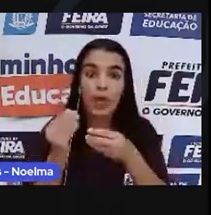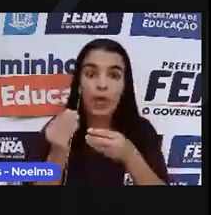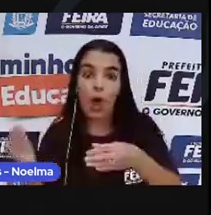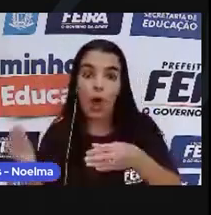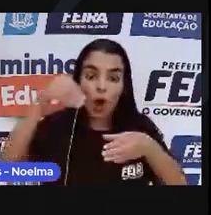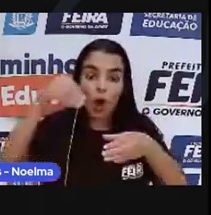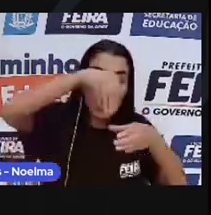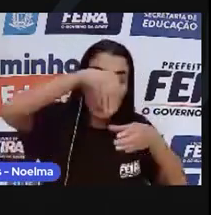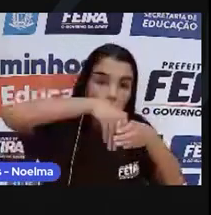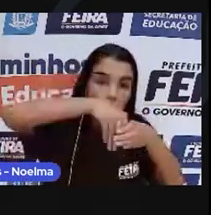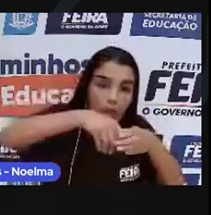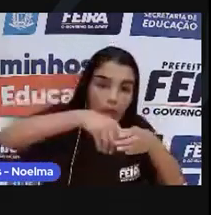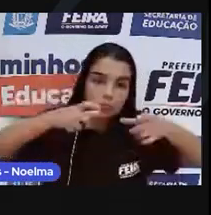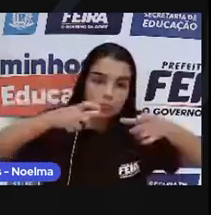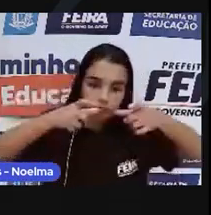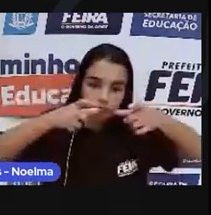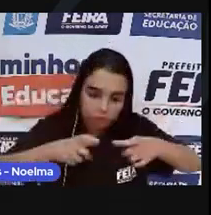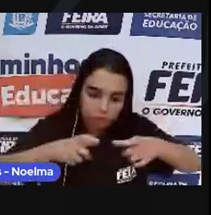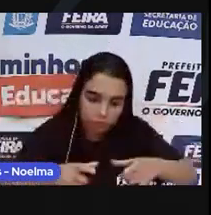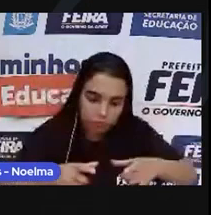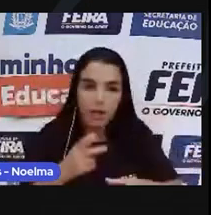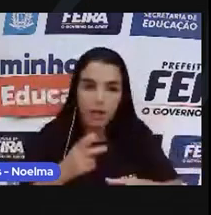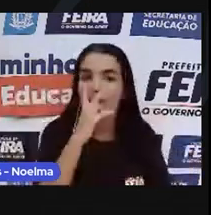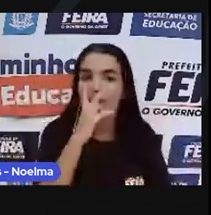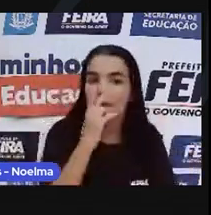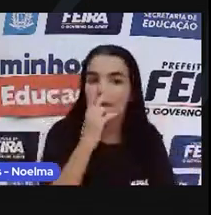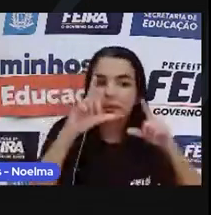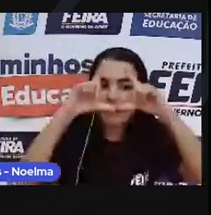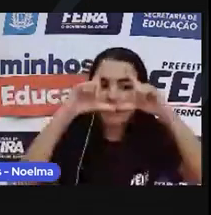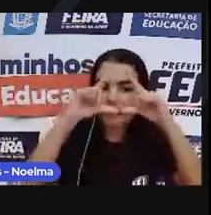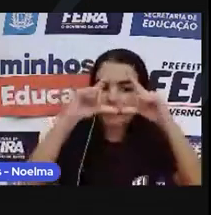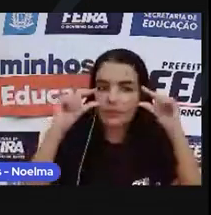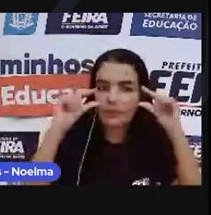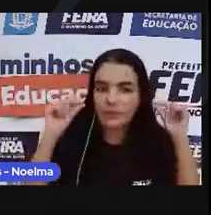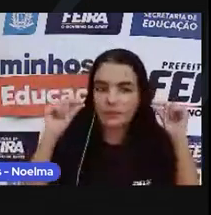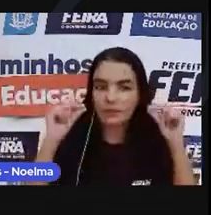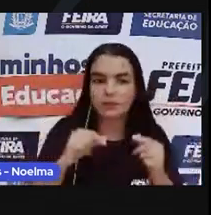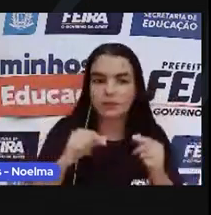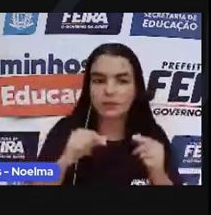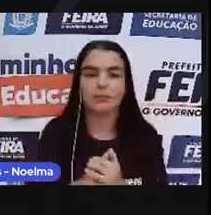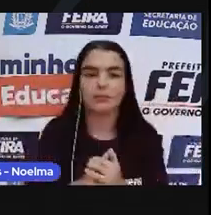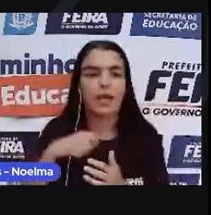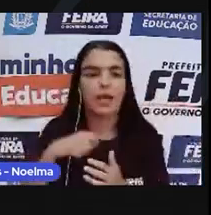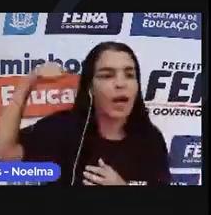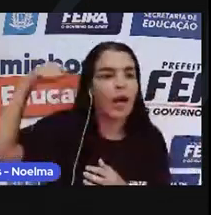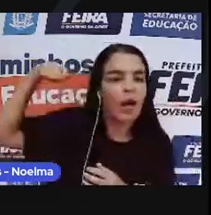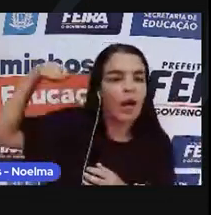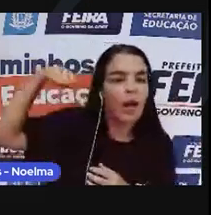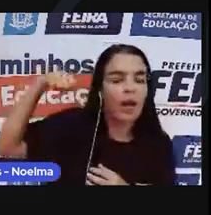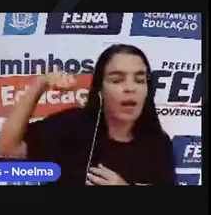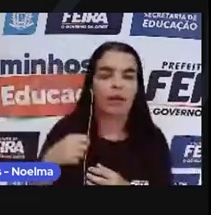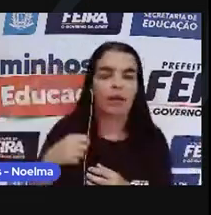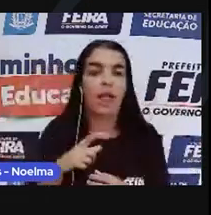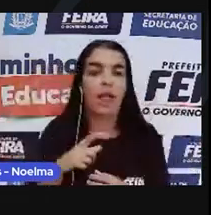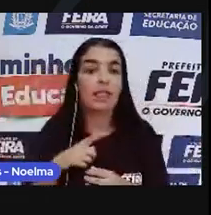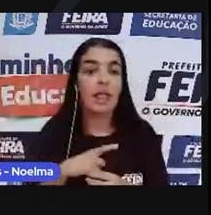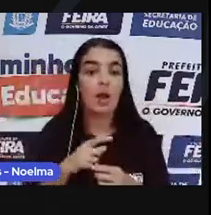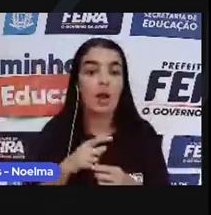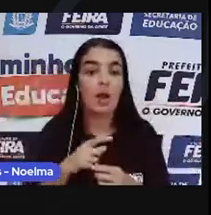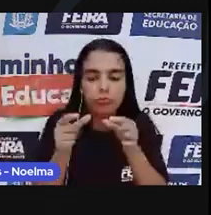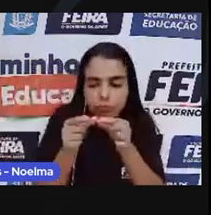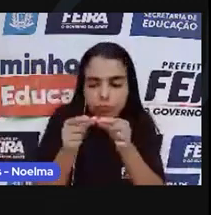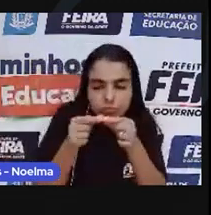barro com forma de sino. Além da abertura superior, esses vasos tinham um pequeno buraco na base.